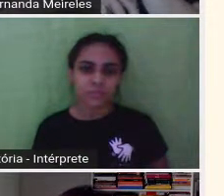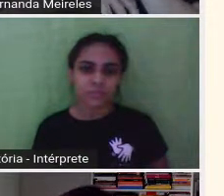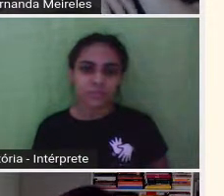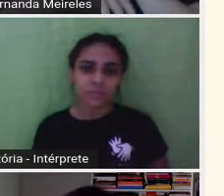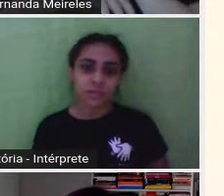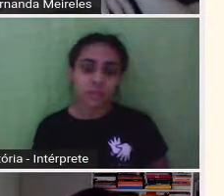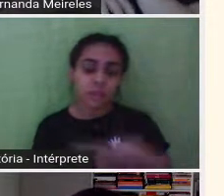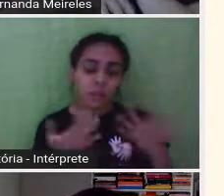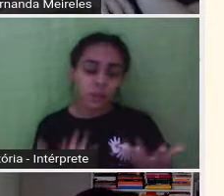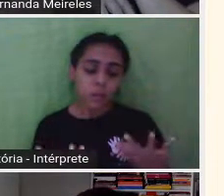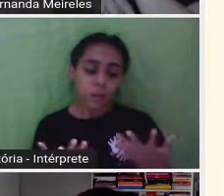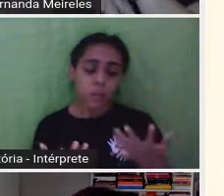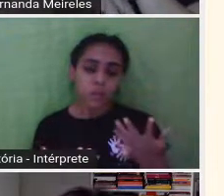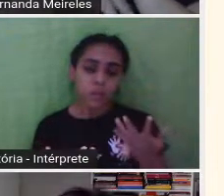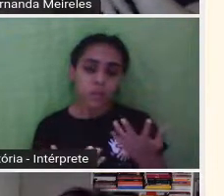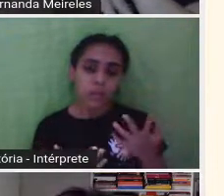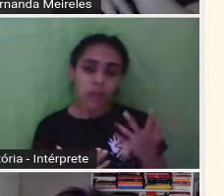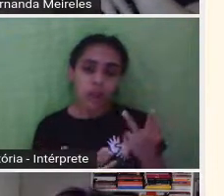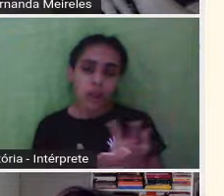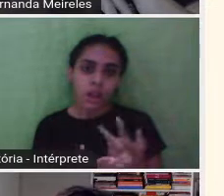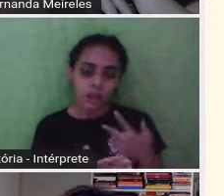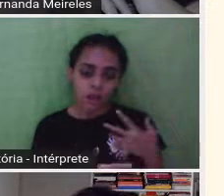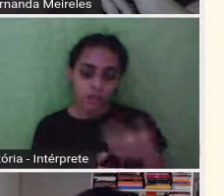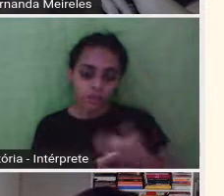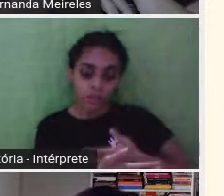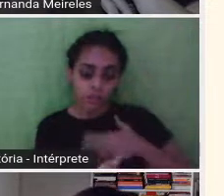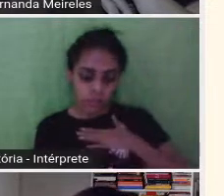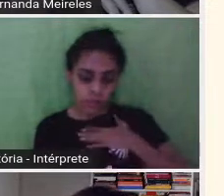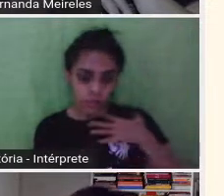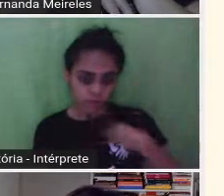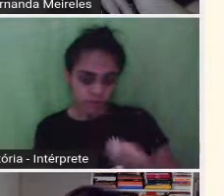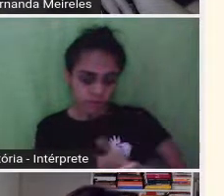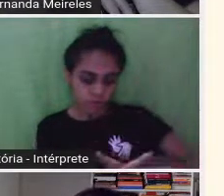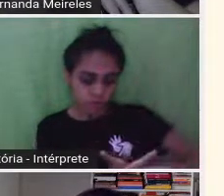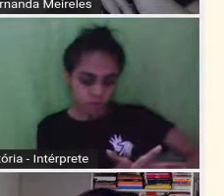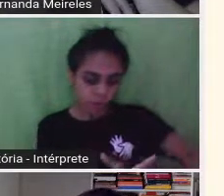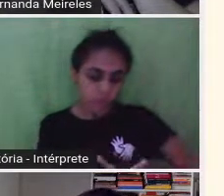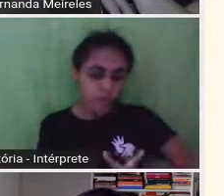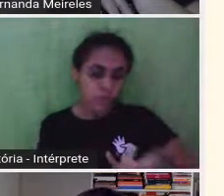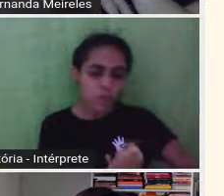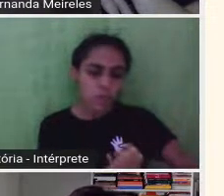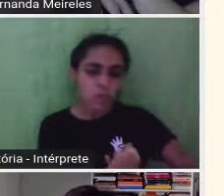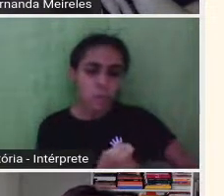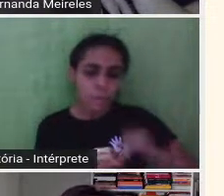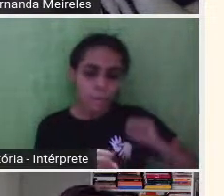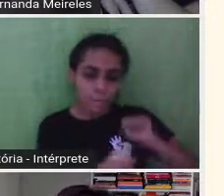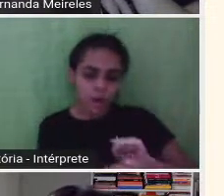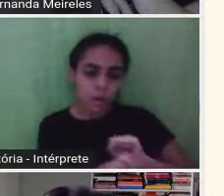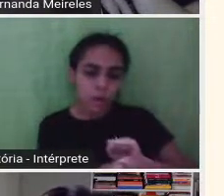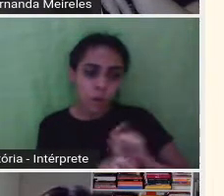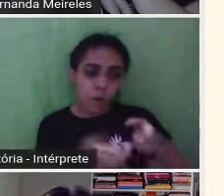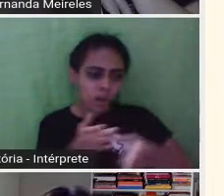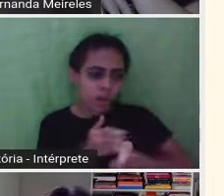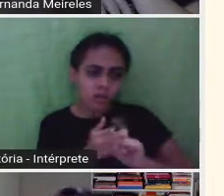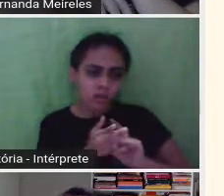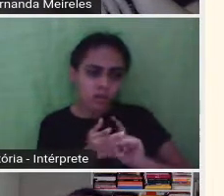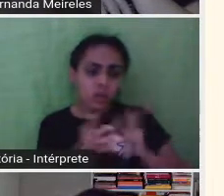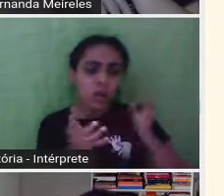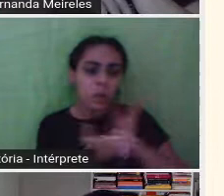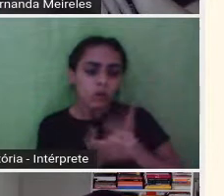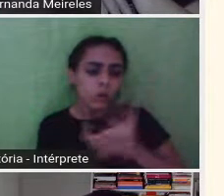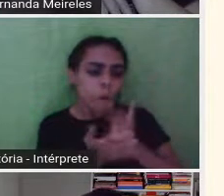Então assim, até desmamar a criança, você está à disposição dela, você não controla o seu sono,